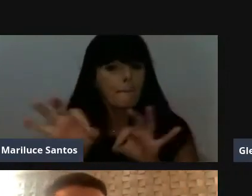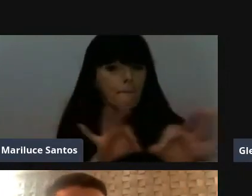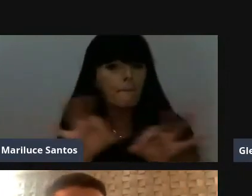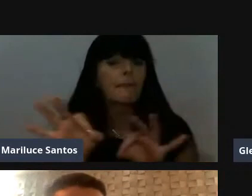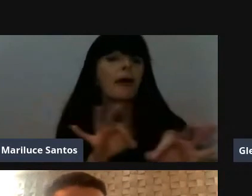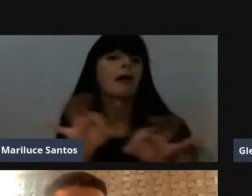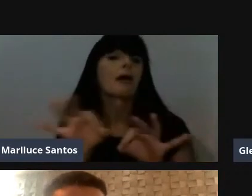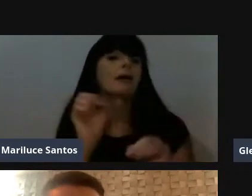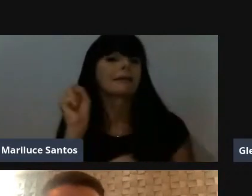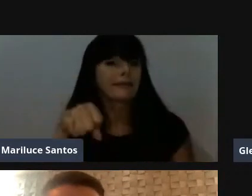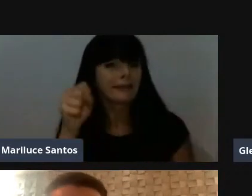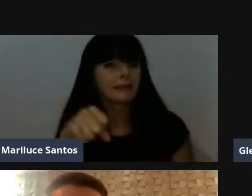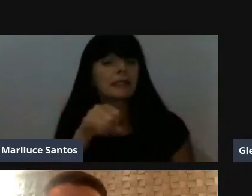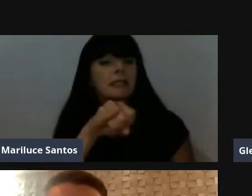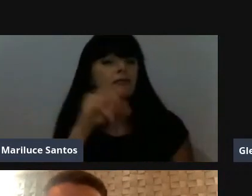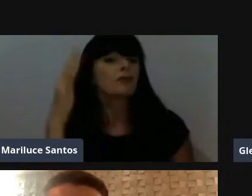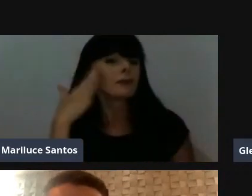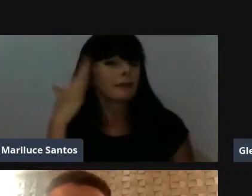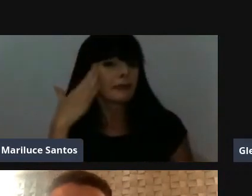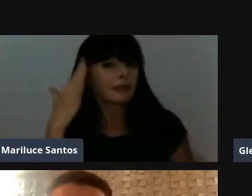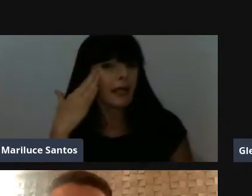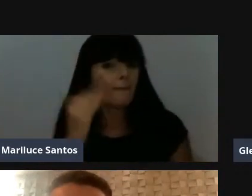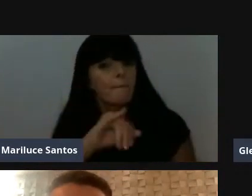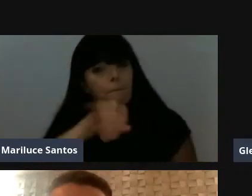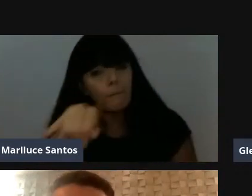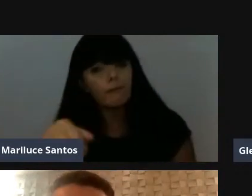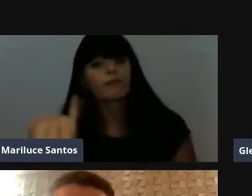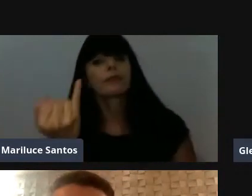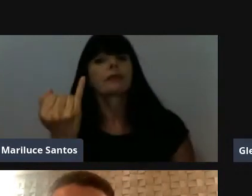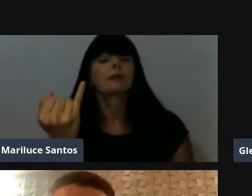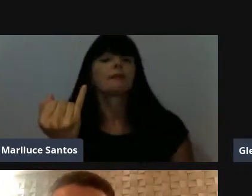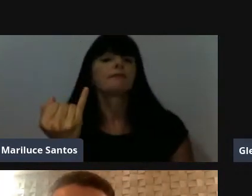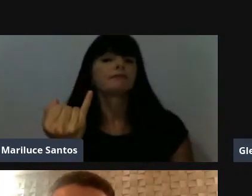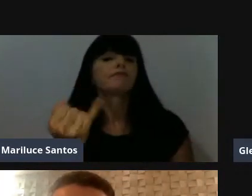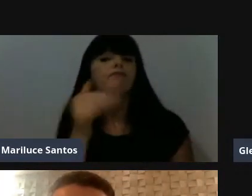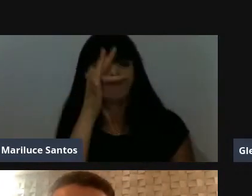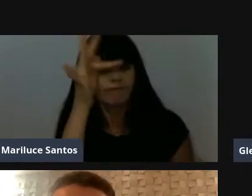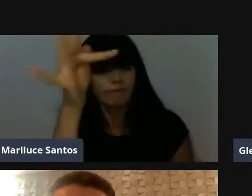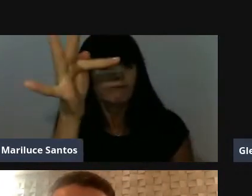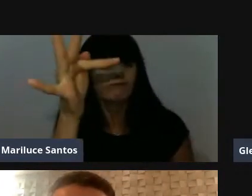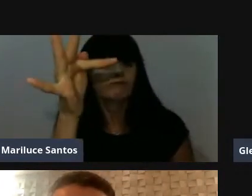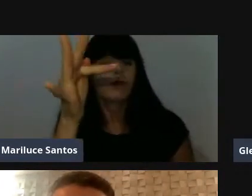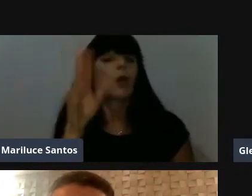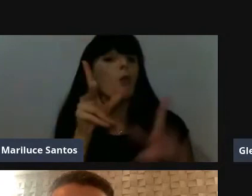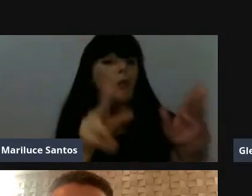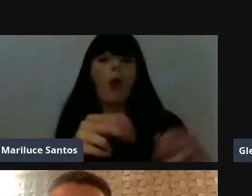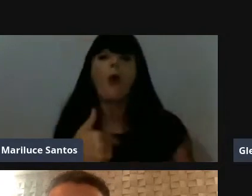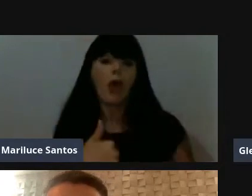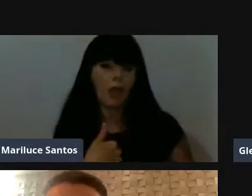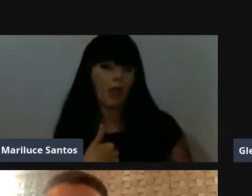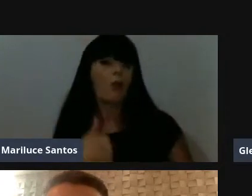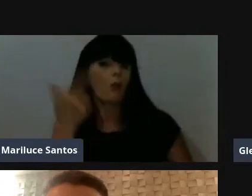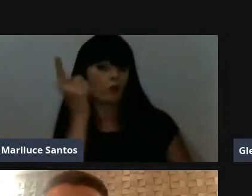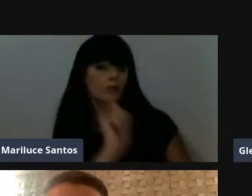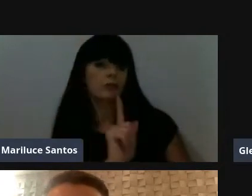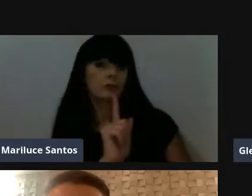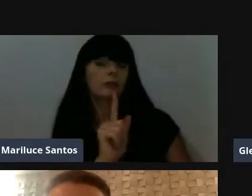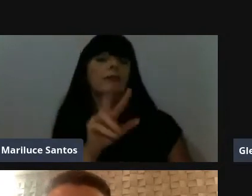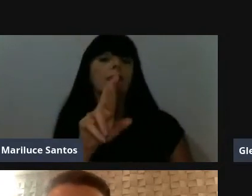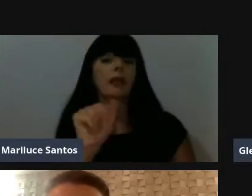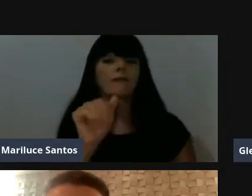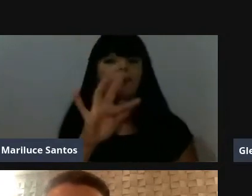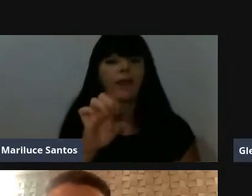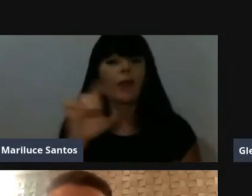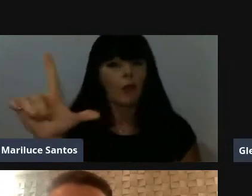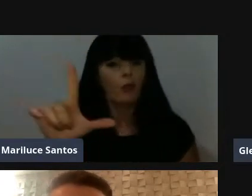Aproveitar essa oportunidade, ele vai preparar vocês para o futuro, sim, como me preparou e como preparou o Rafael também, tanto na